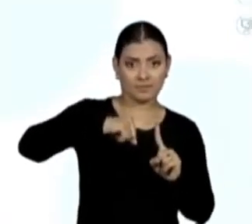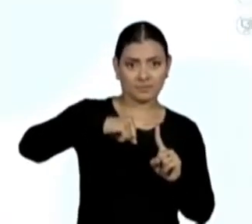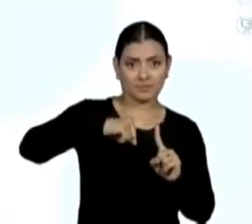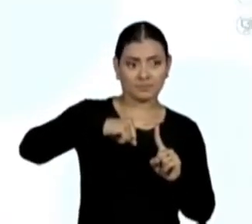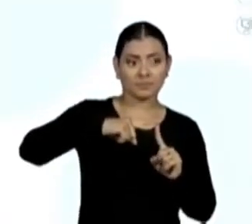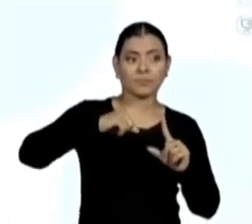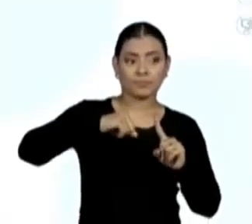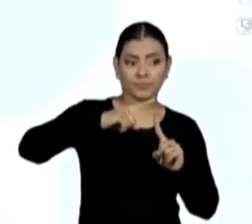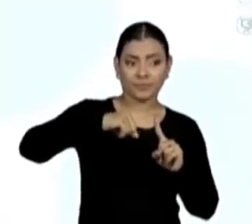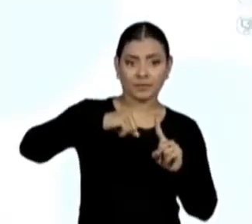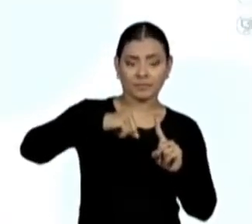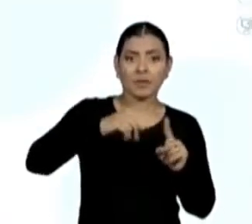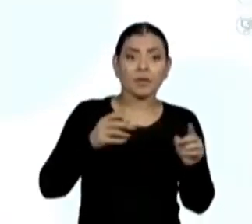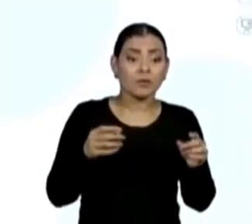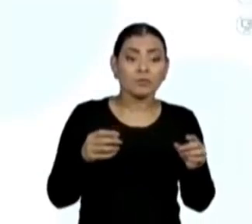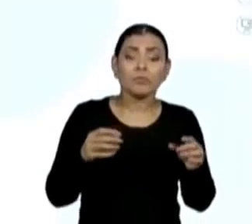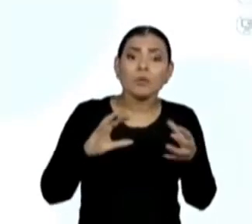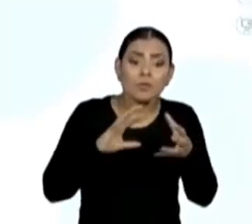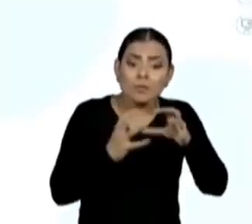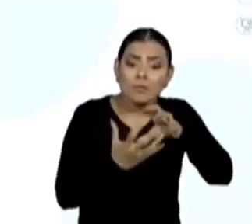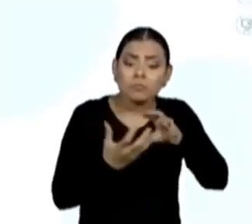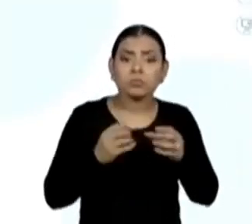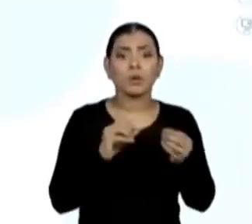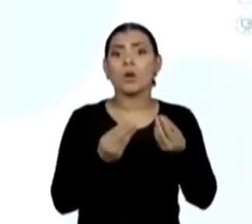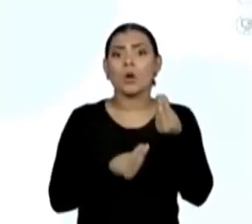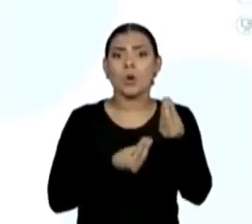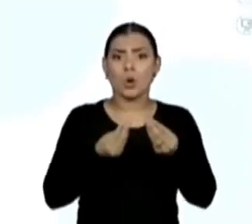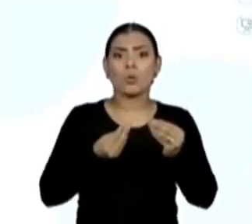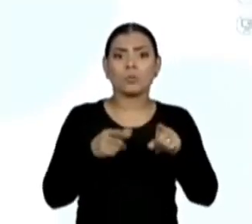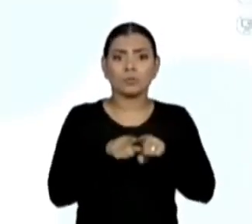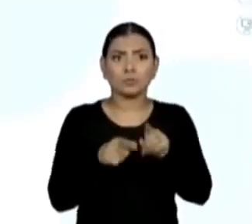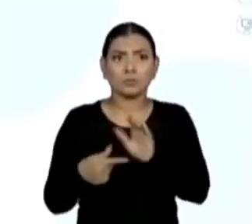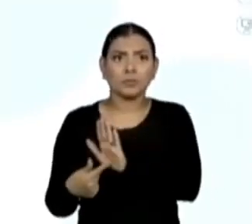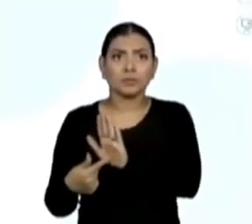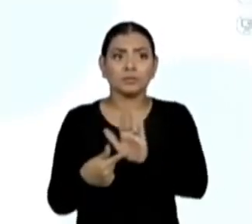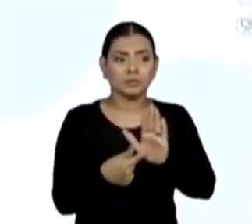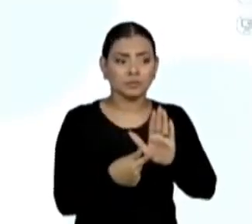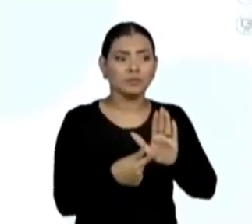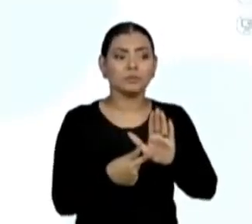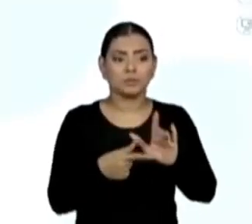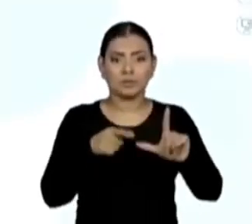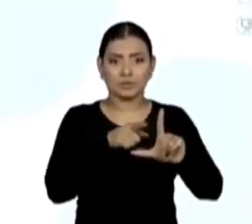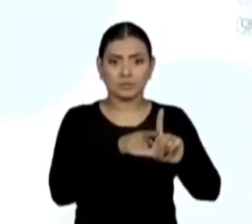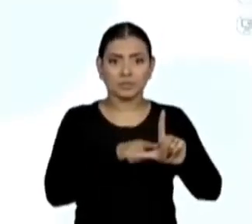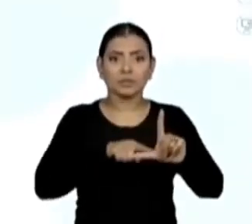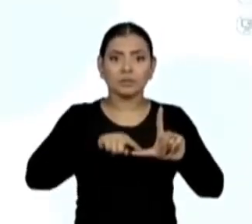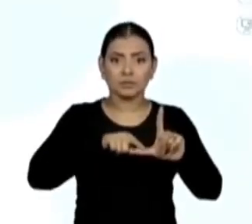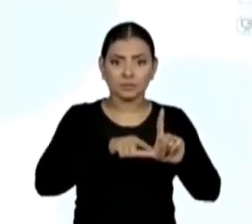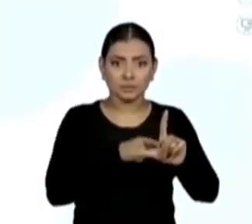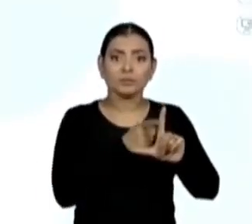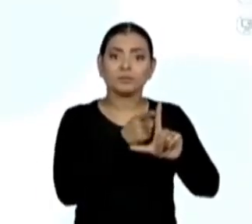polígonos, número de ângulos do polígono.